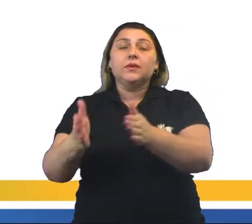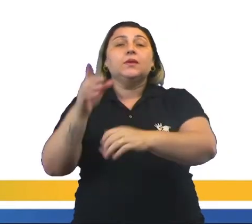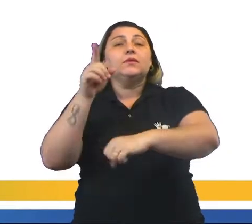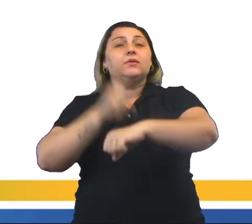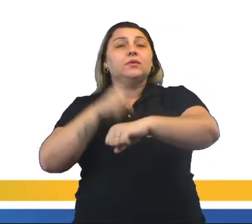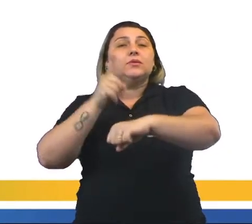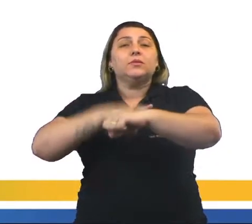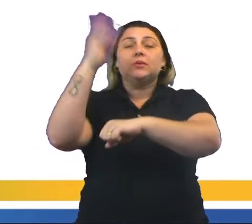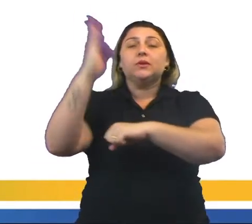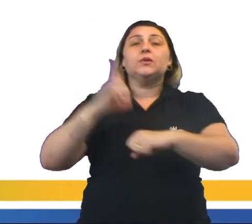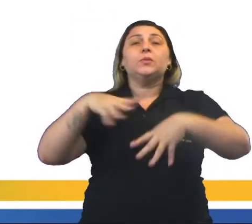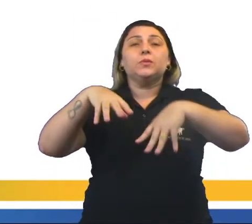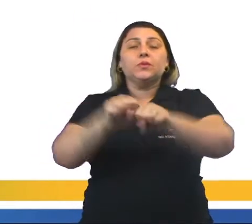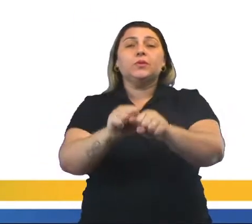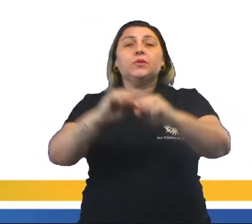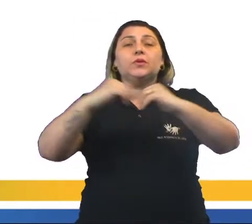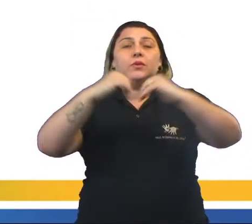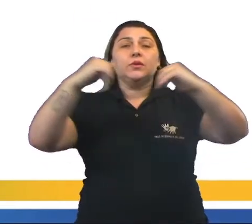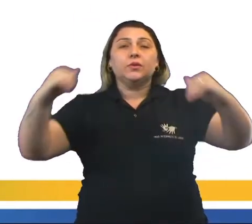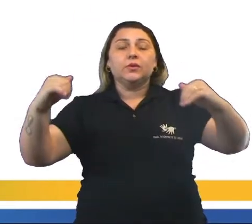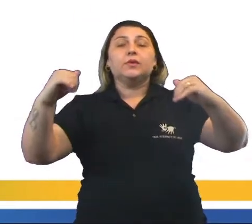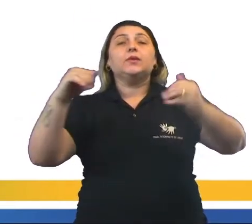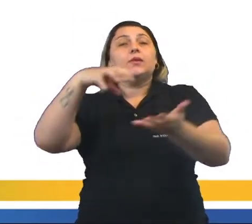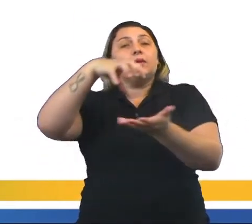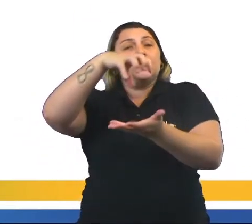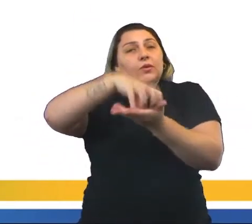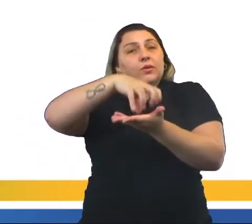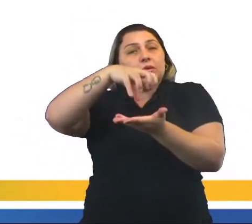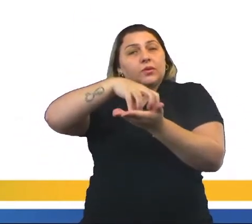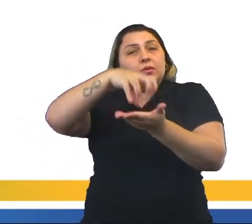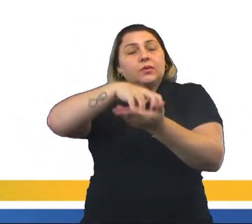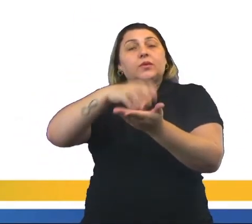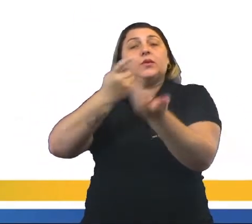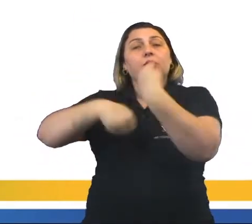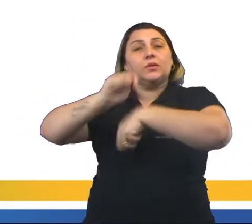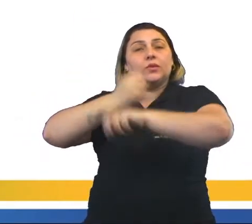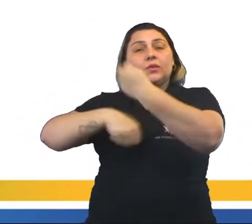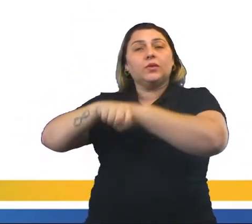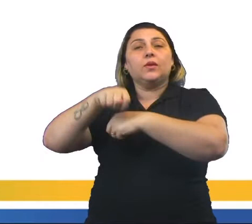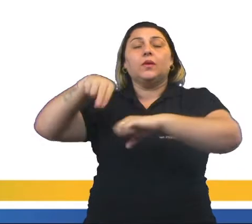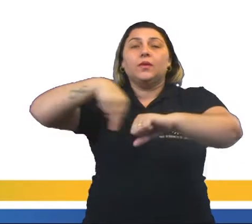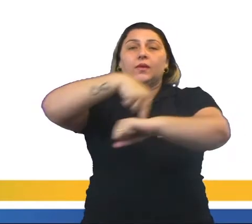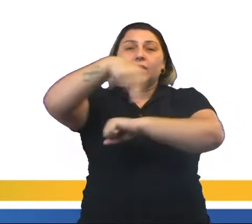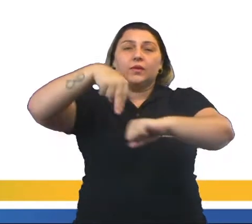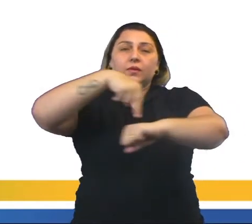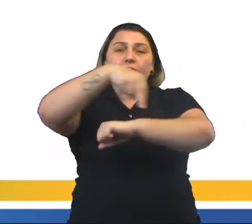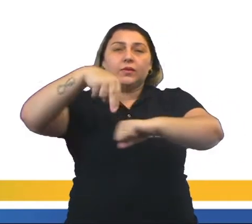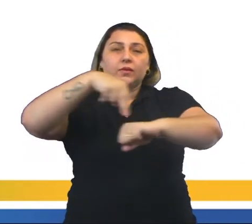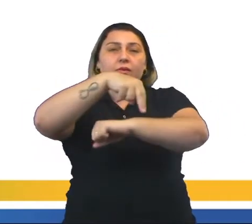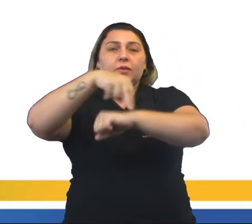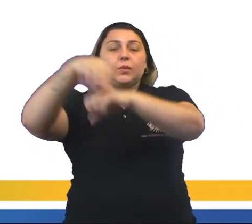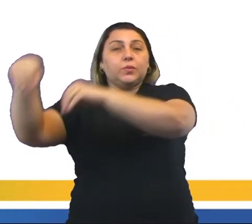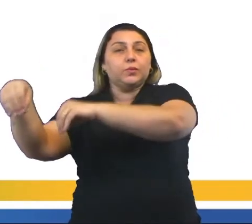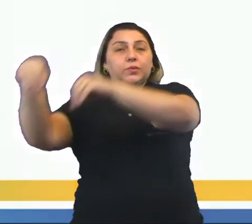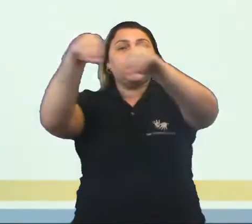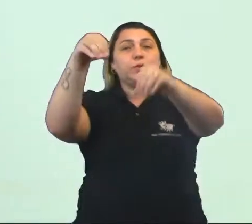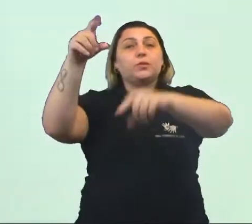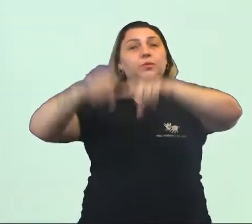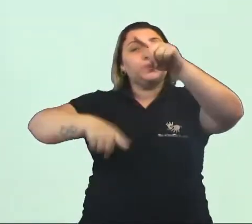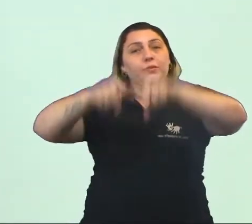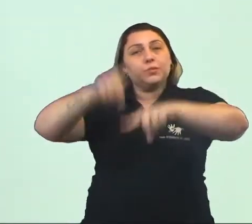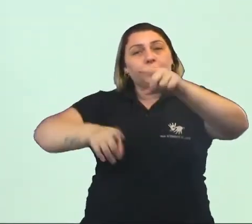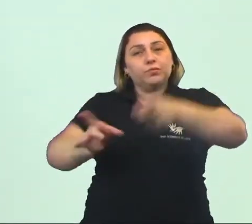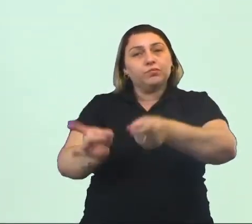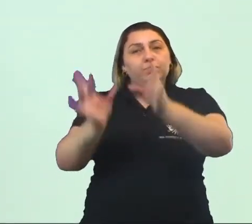Brasil tinha o território dividido em arquipélagos econômicos, era uma nação agroexportadora. Então,